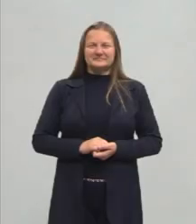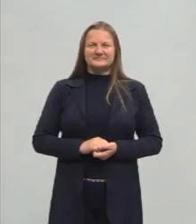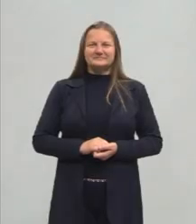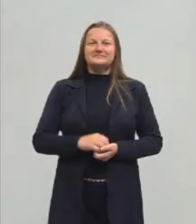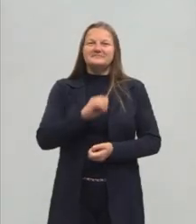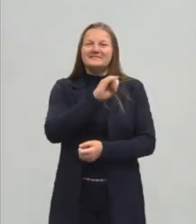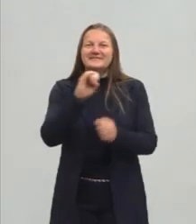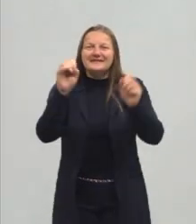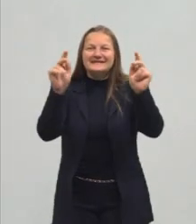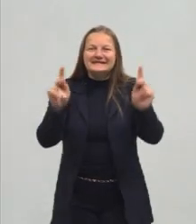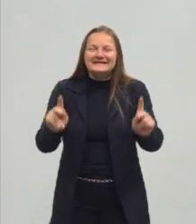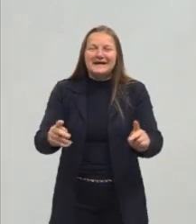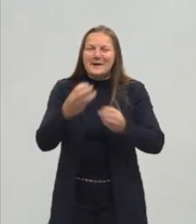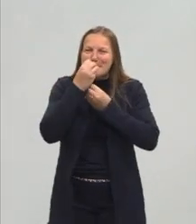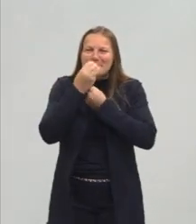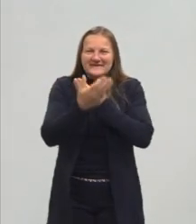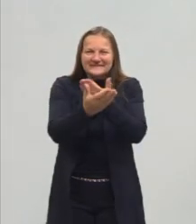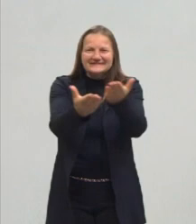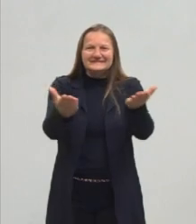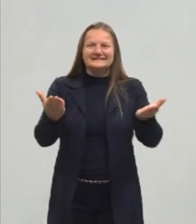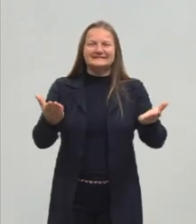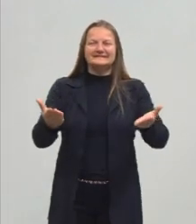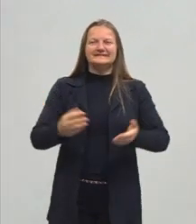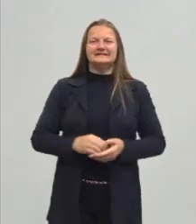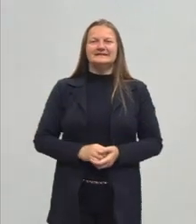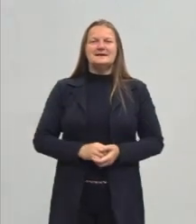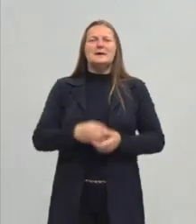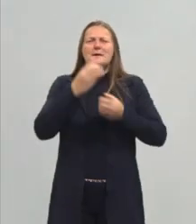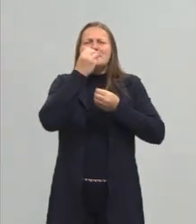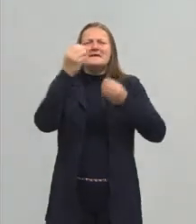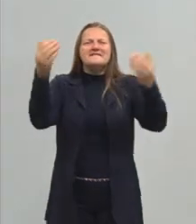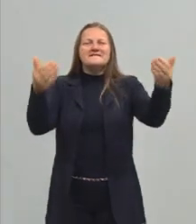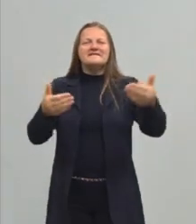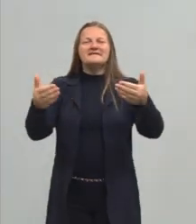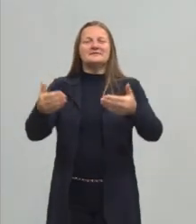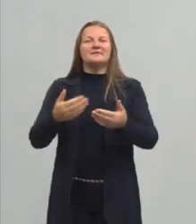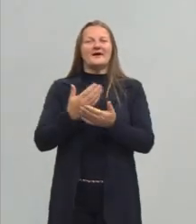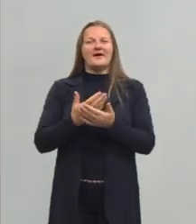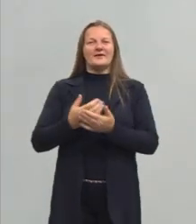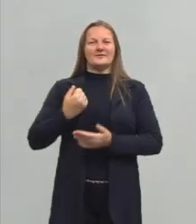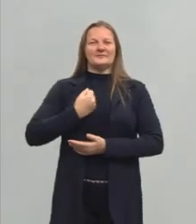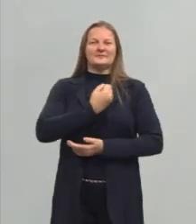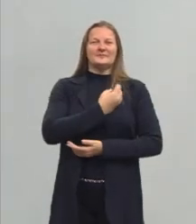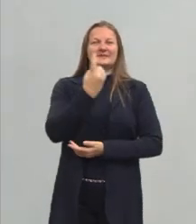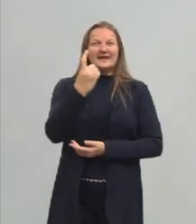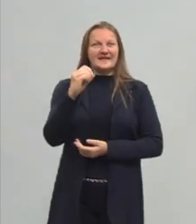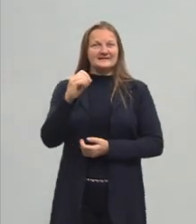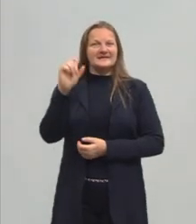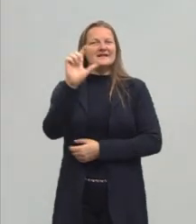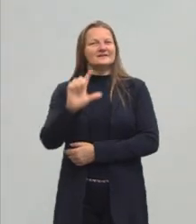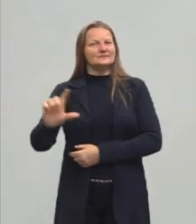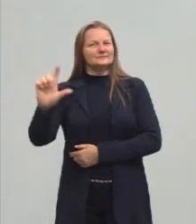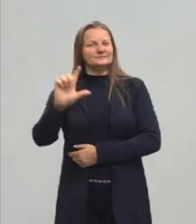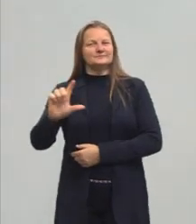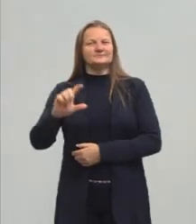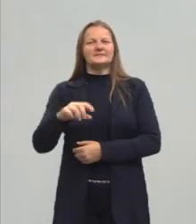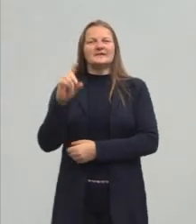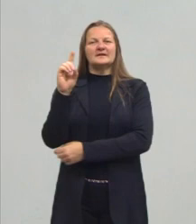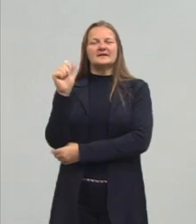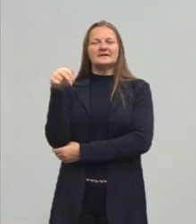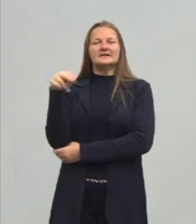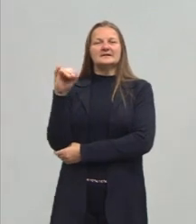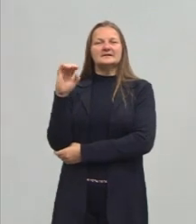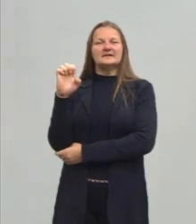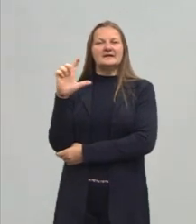Olá pessoal, tudo bem com vocês? Bem-vindos à nossa aula 10 de literatura. Eu sou a professora Daniela,